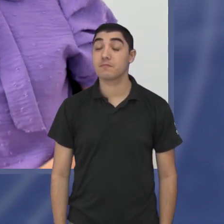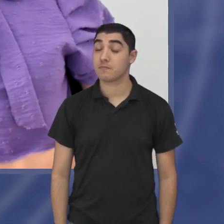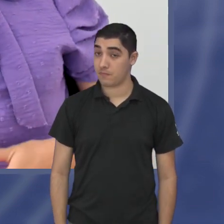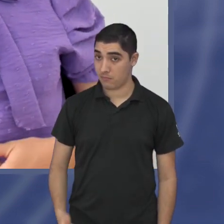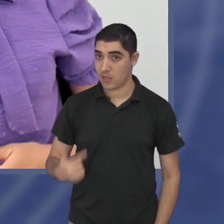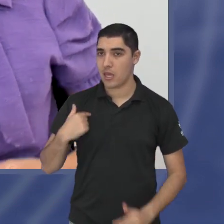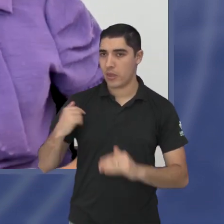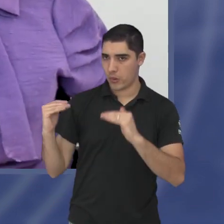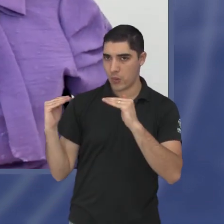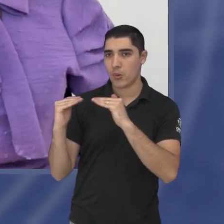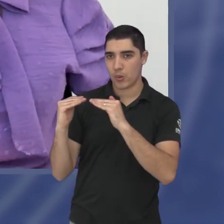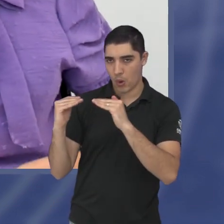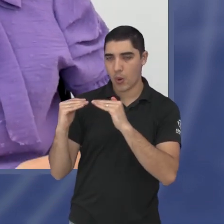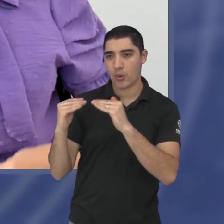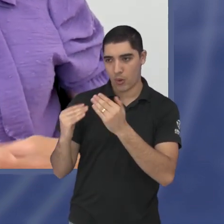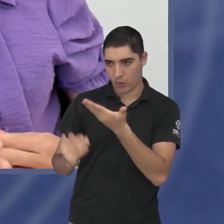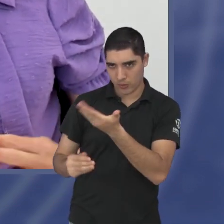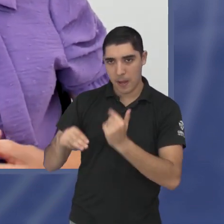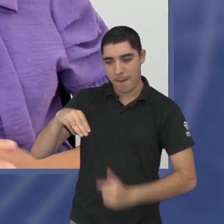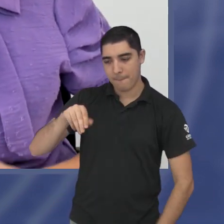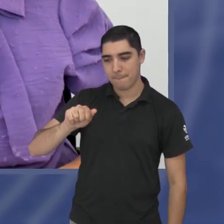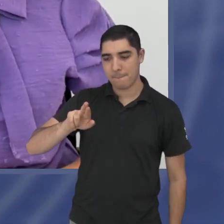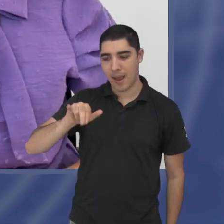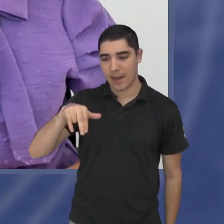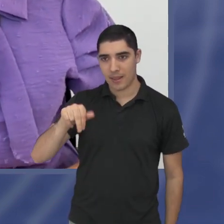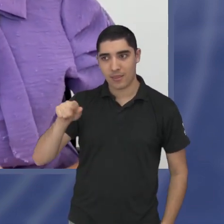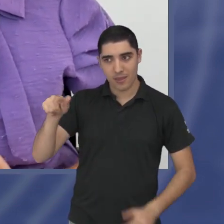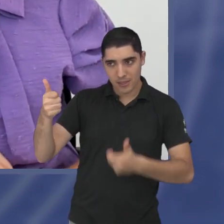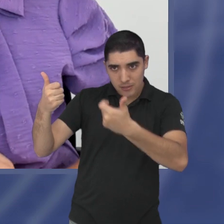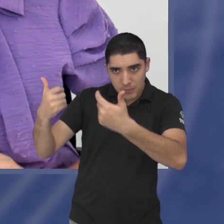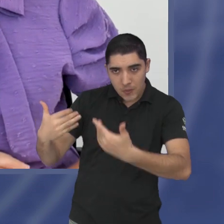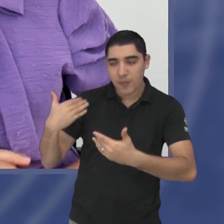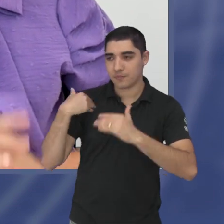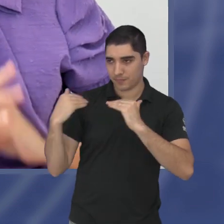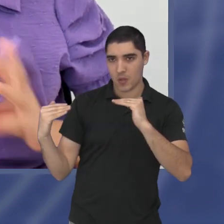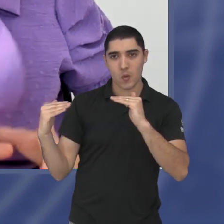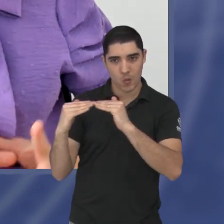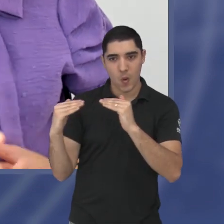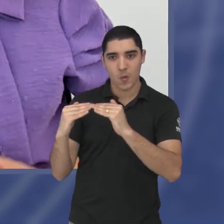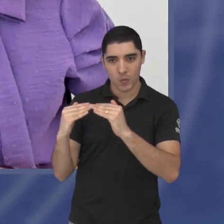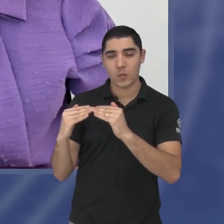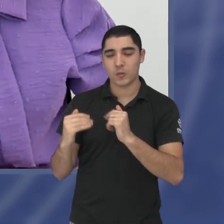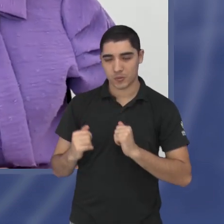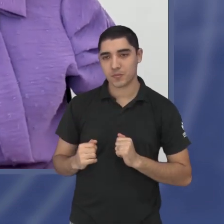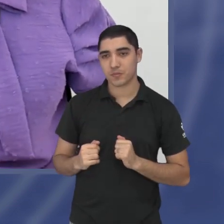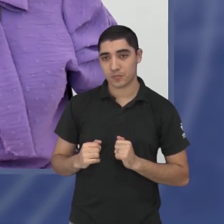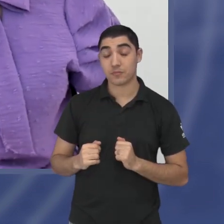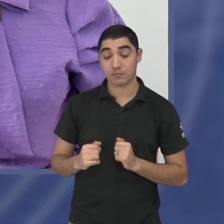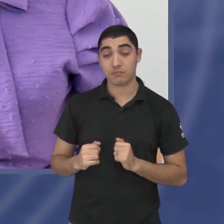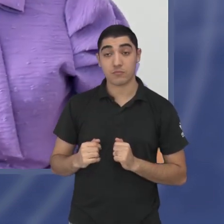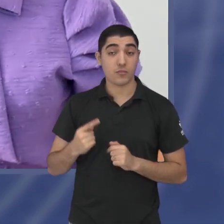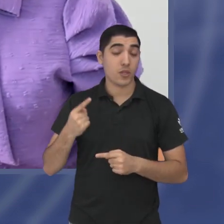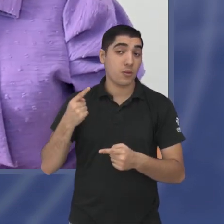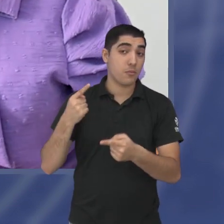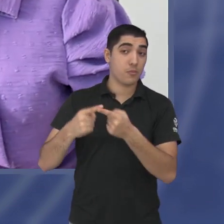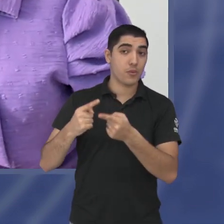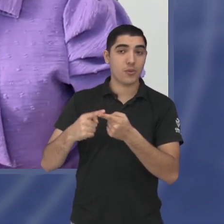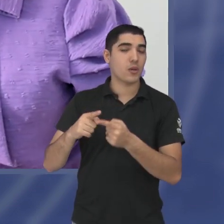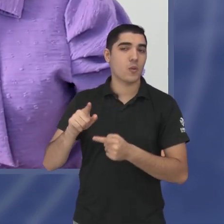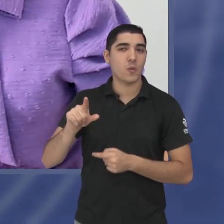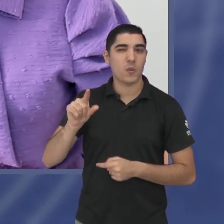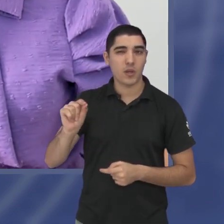Eu concordo com a Marina eu concordo assim em tudo que a Marina falou em relação